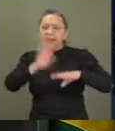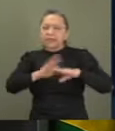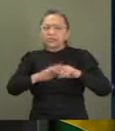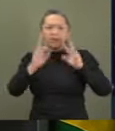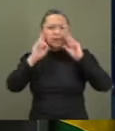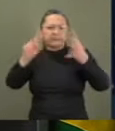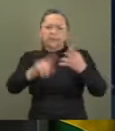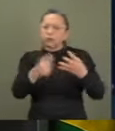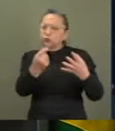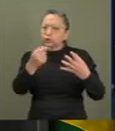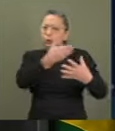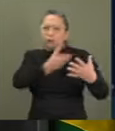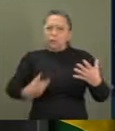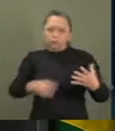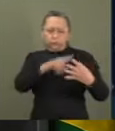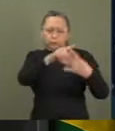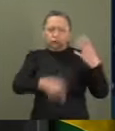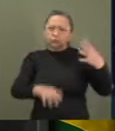público,